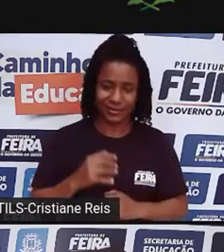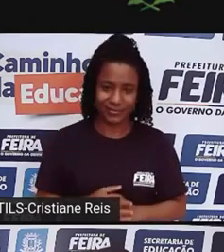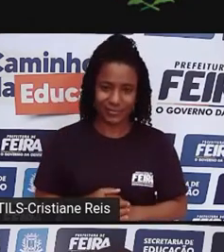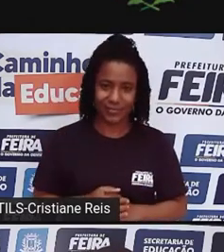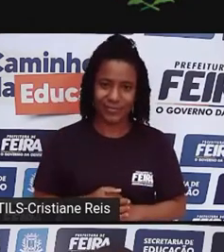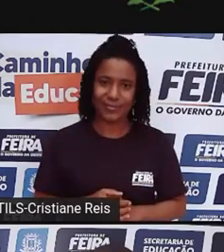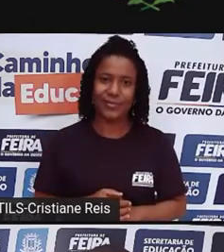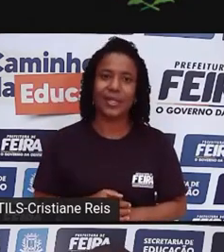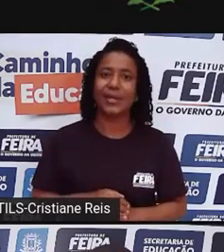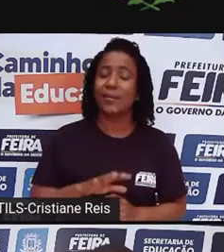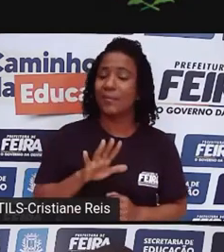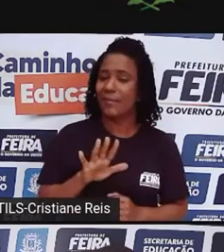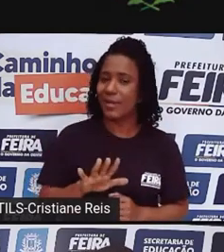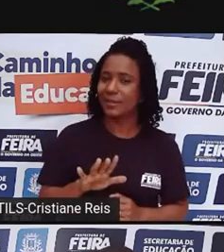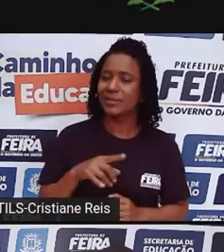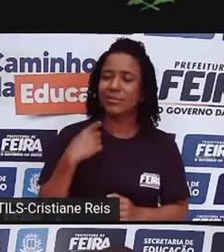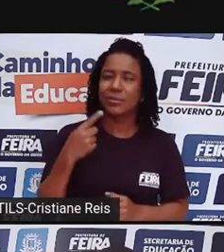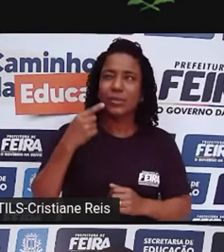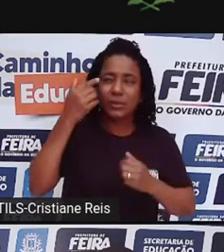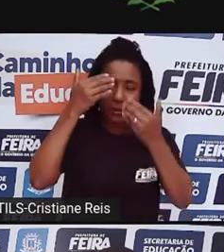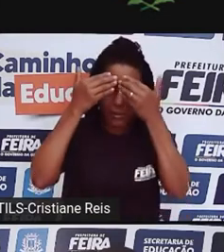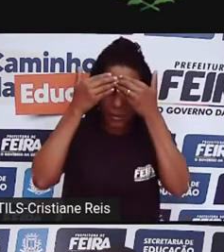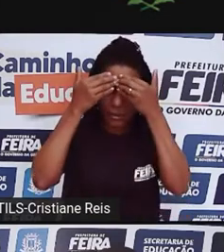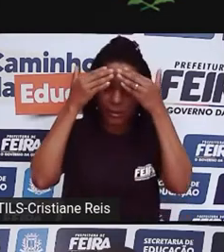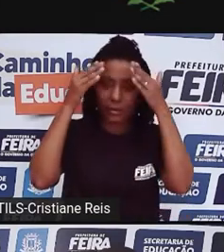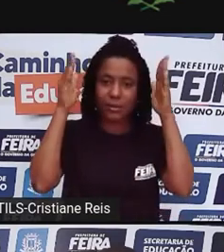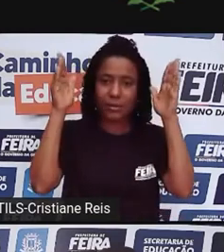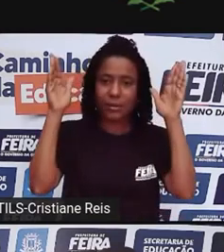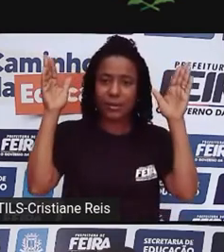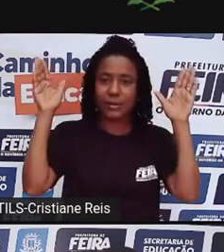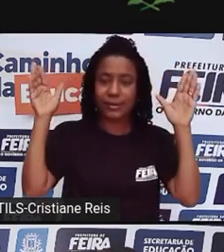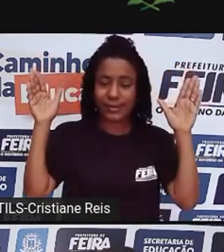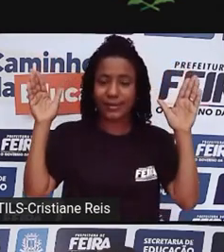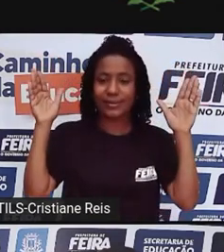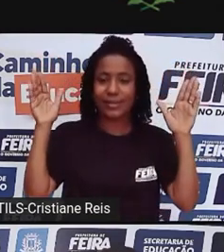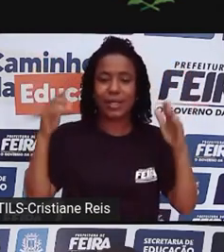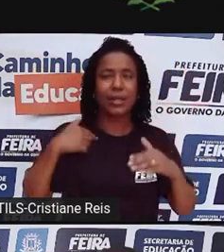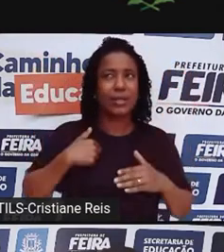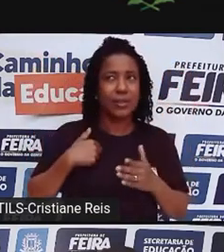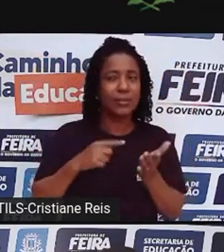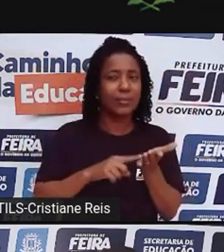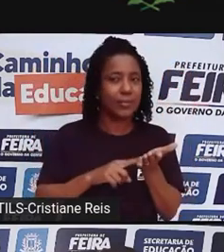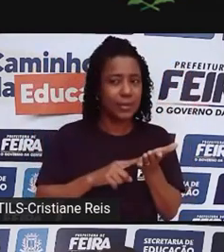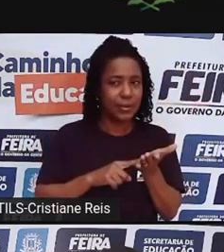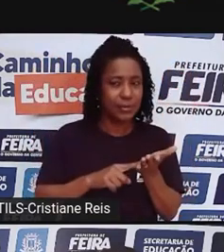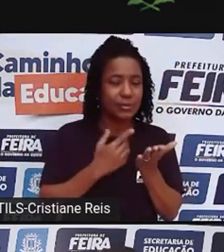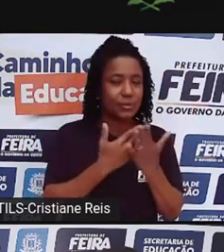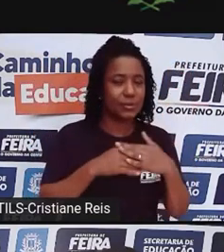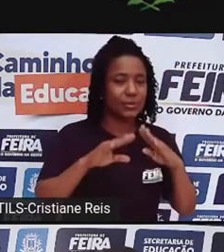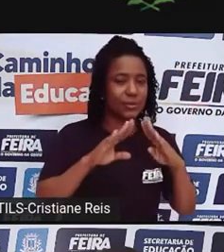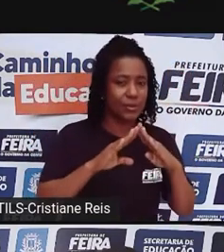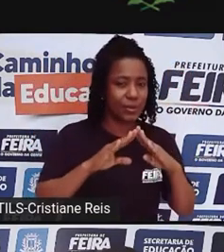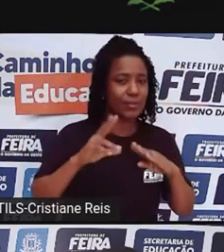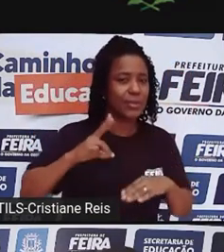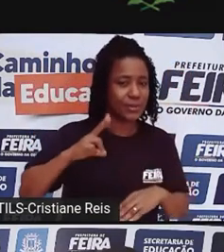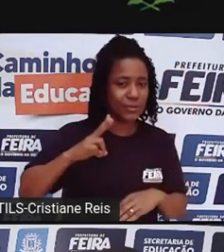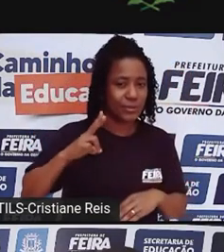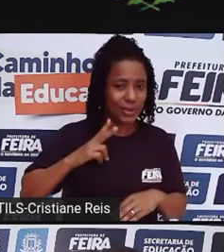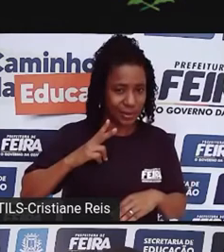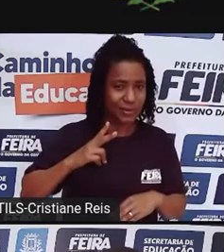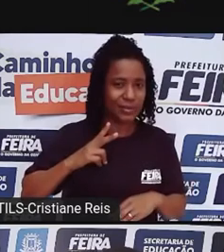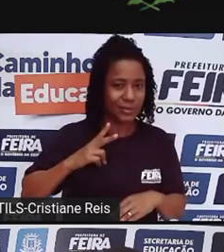sai dessa bolha a gente percebe o quê? Eu, branco, de escola particular, tenho privilégios e talvez o sonho